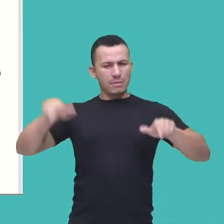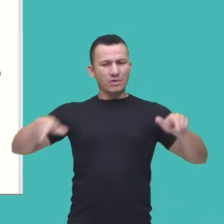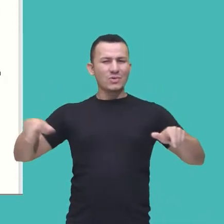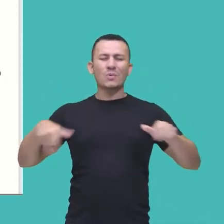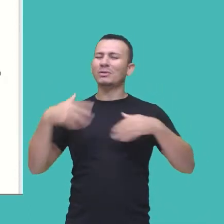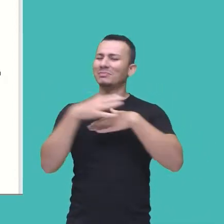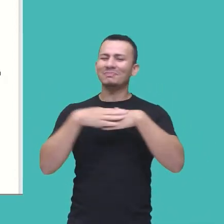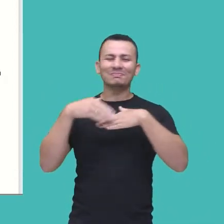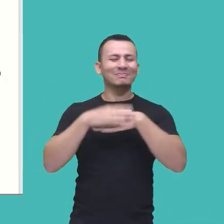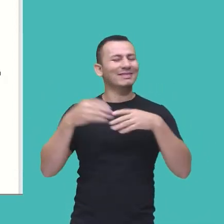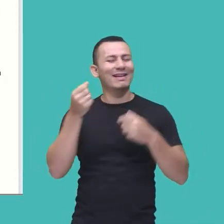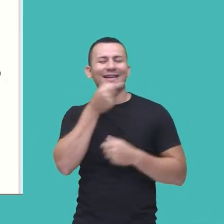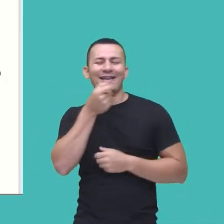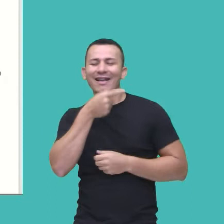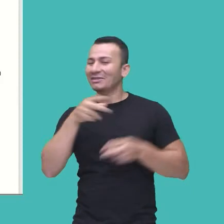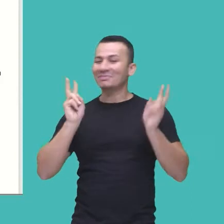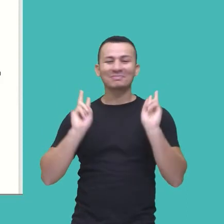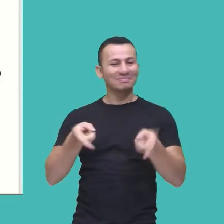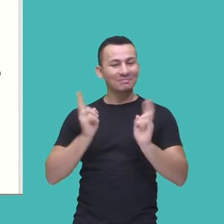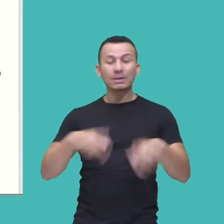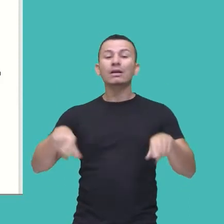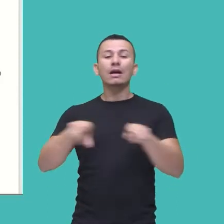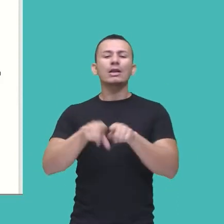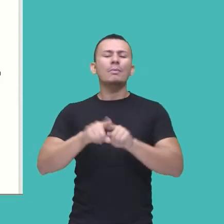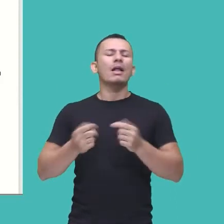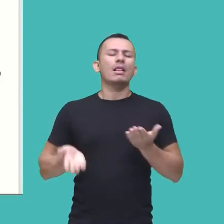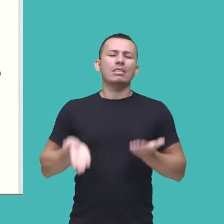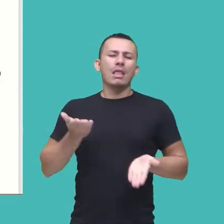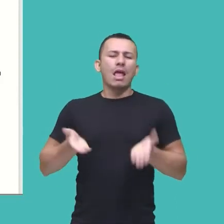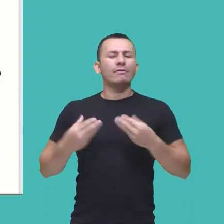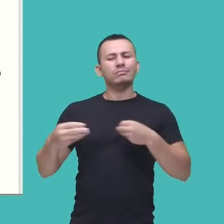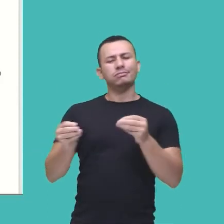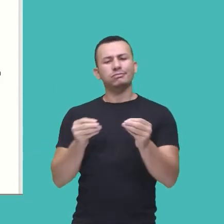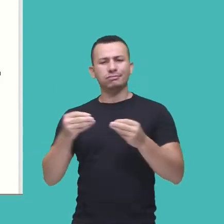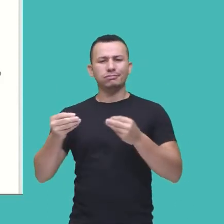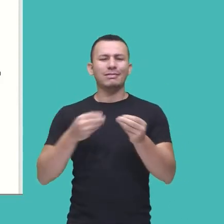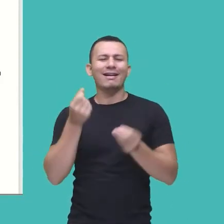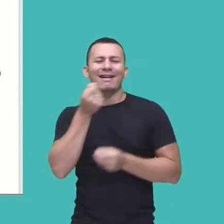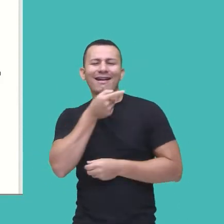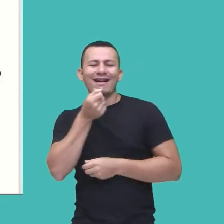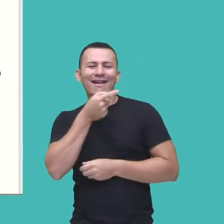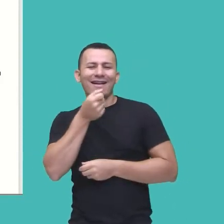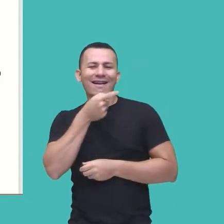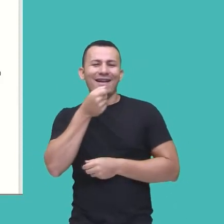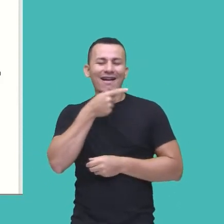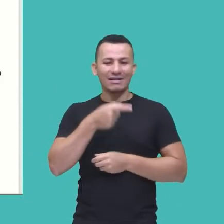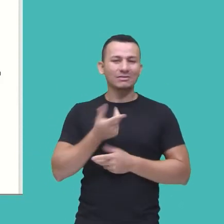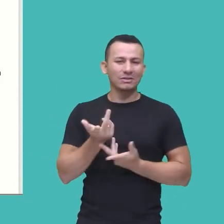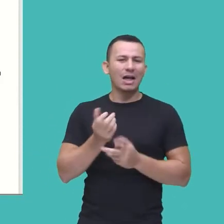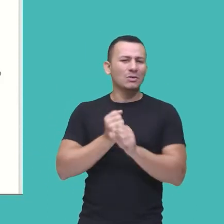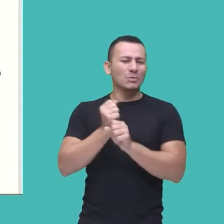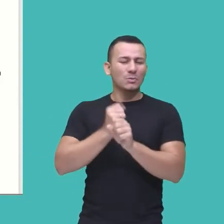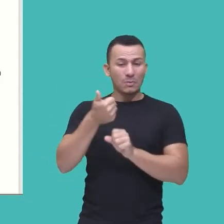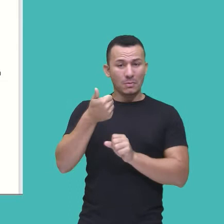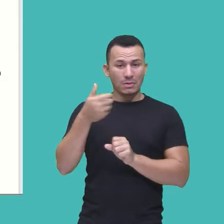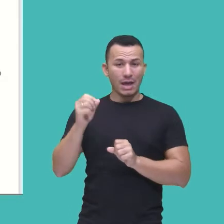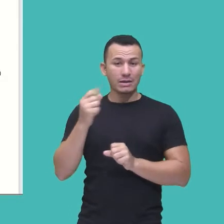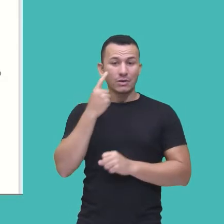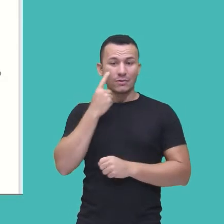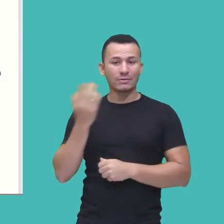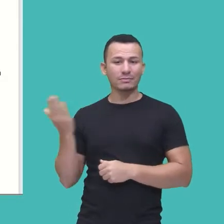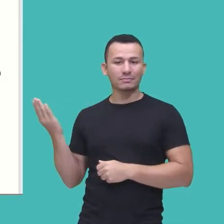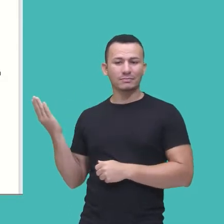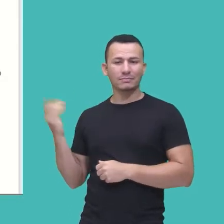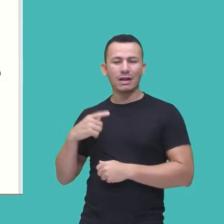carismáticos, traz ali uma certa leveza, né, umas piadas, a série durou mais de 10 anos, como a gente pode visualizar aqui na